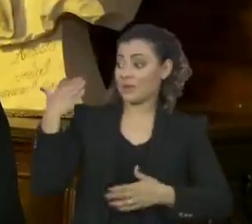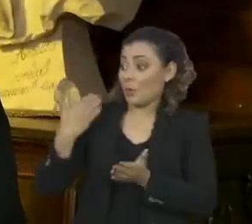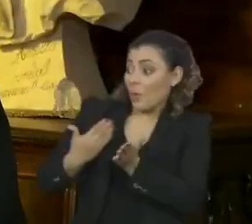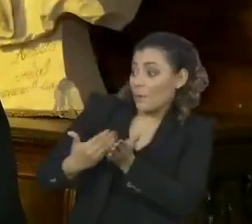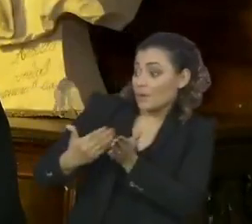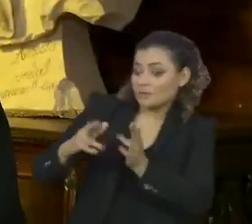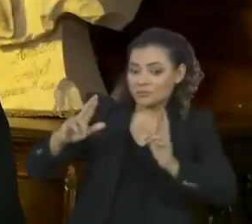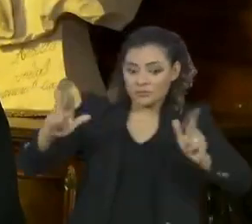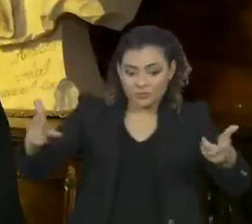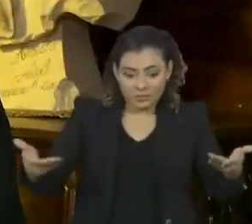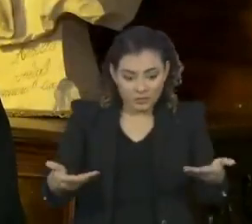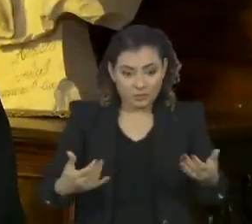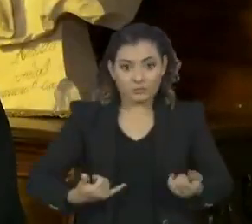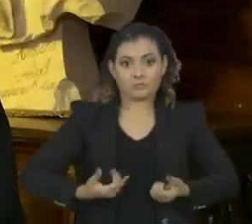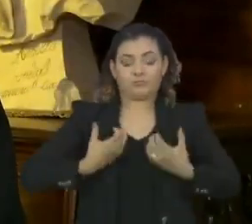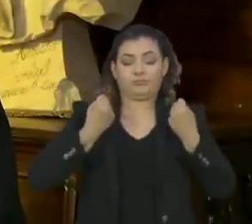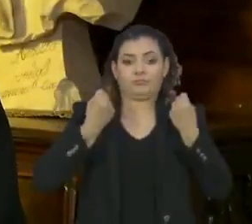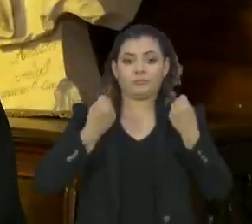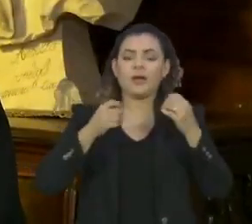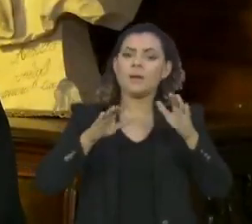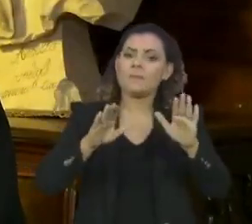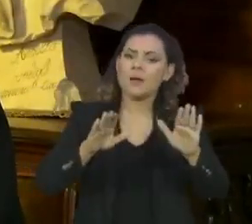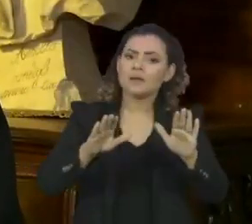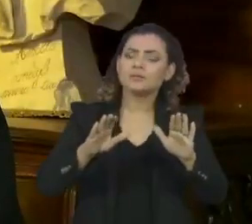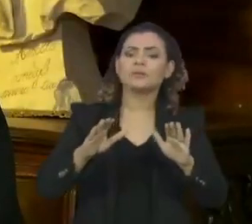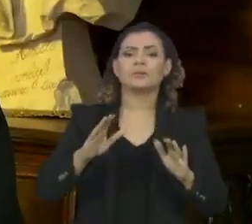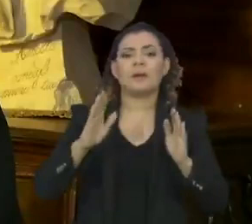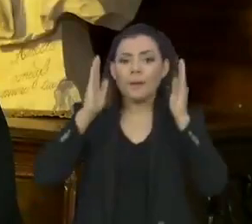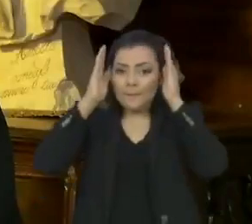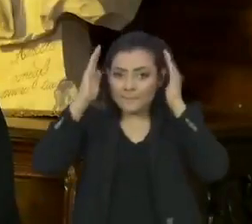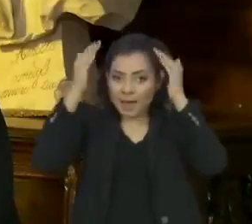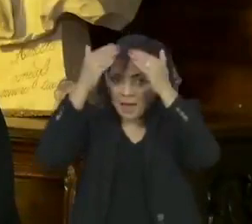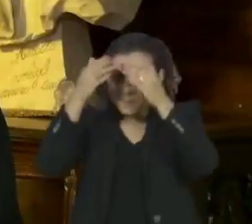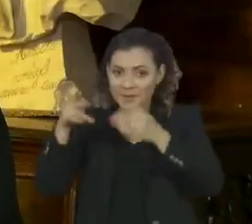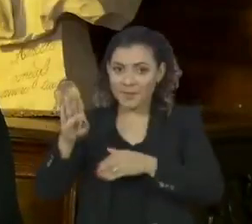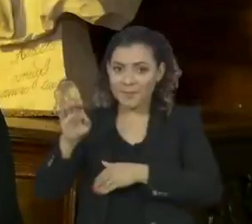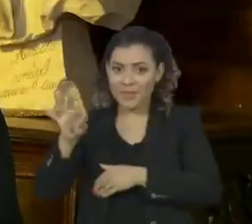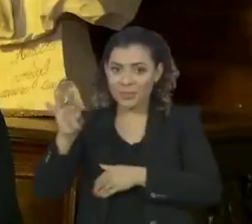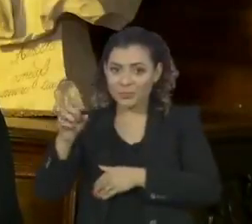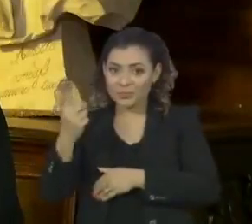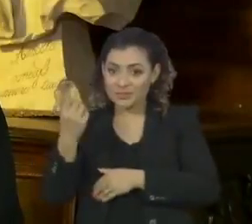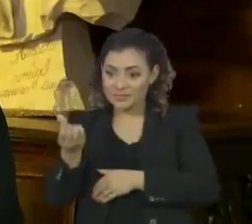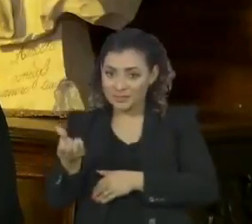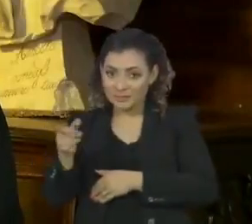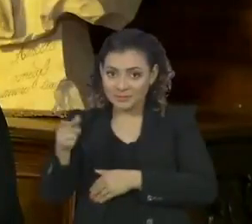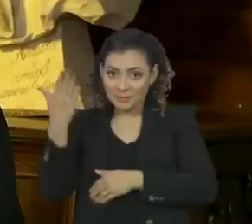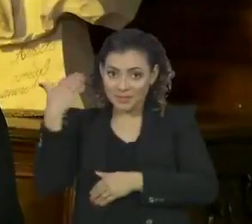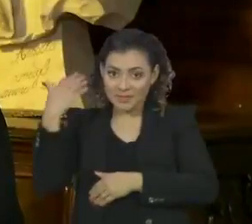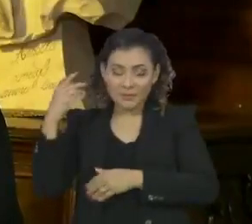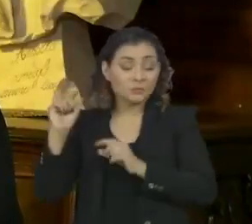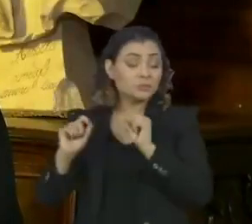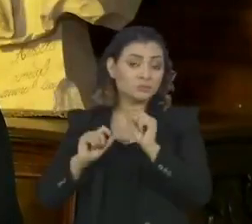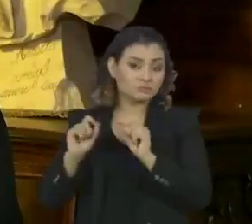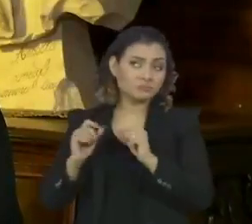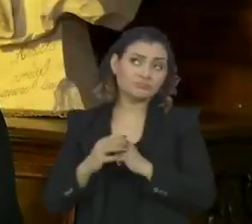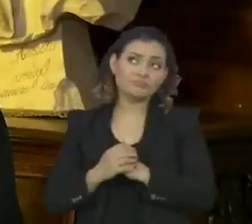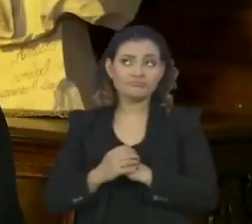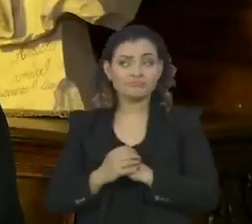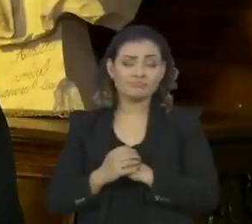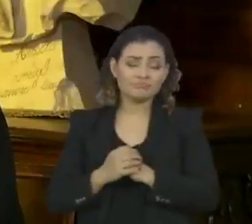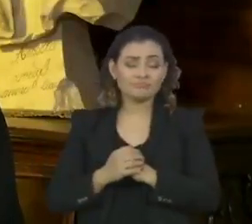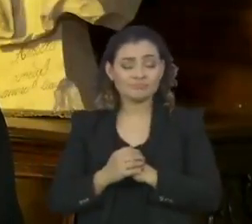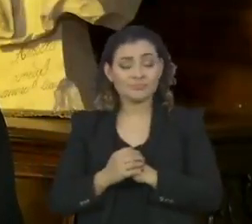eu não sei se aquilo que o Papa dizia anos mais tarde devia ser